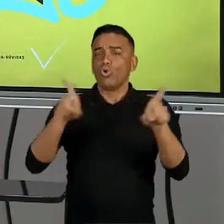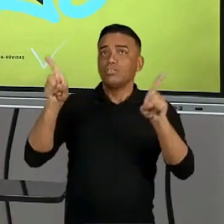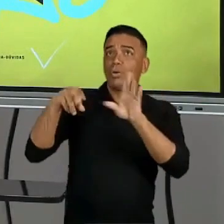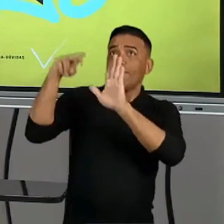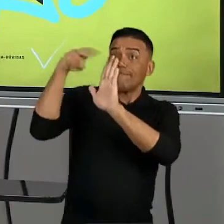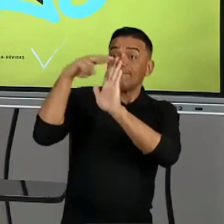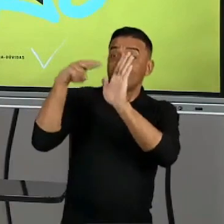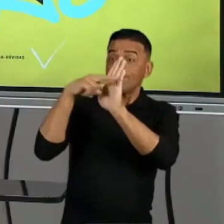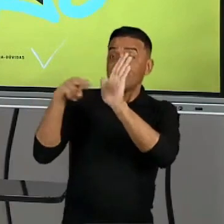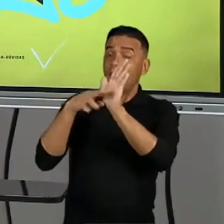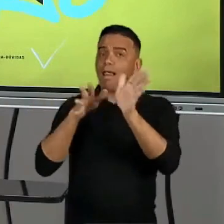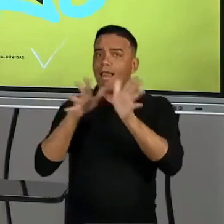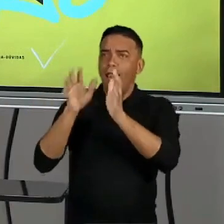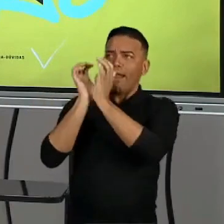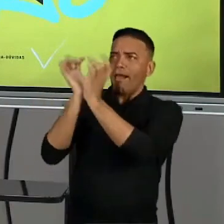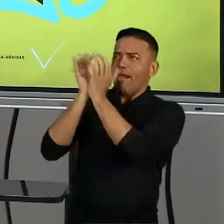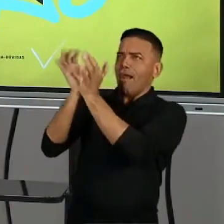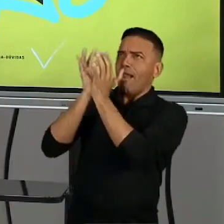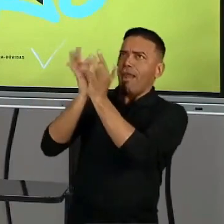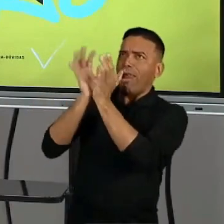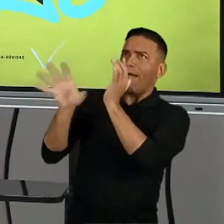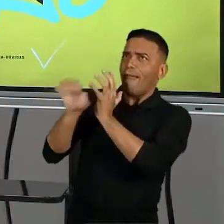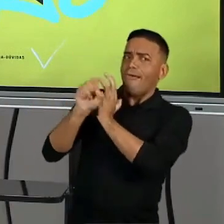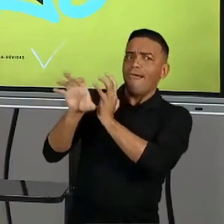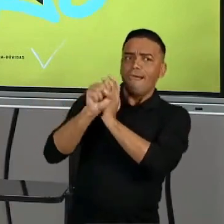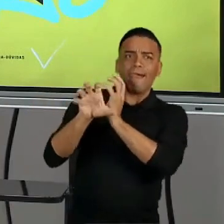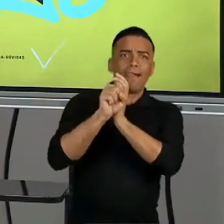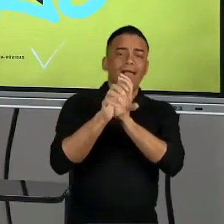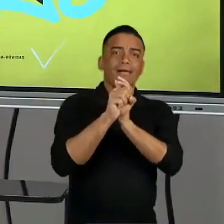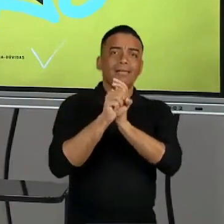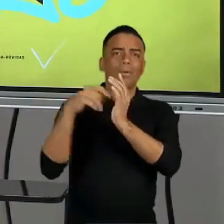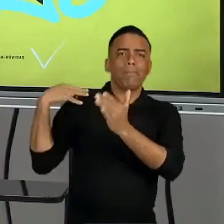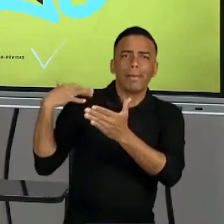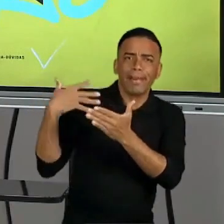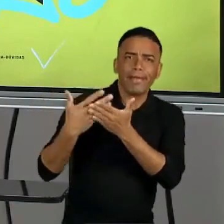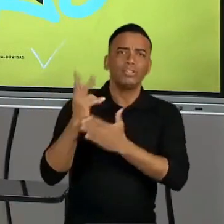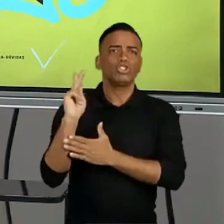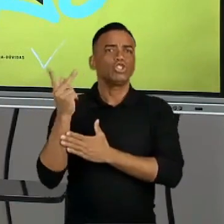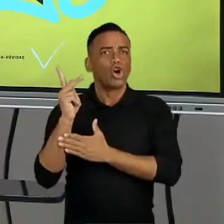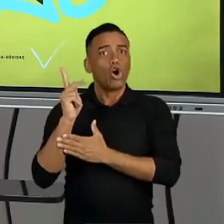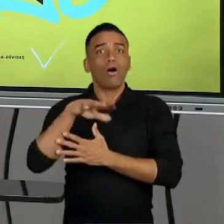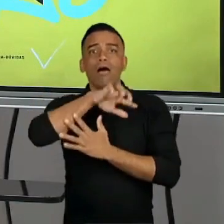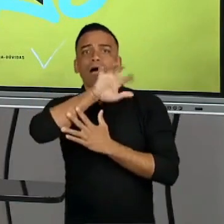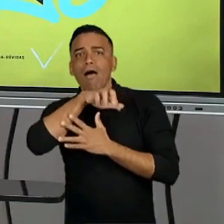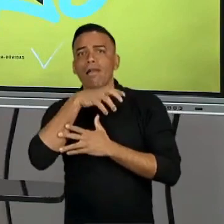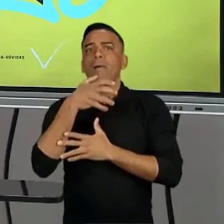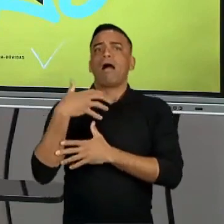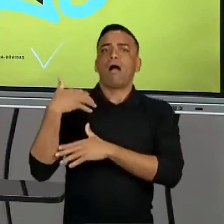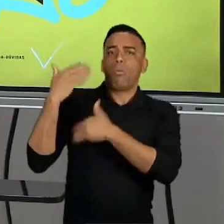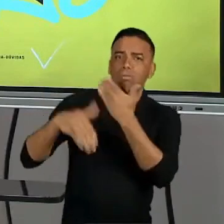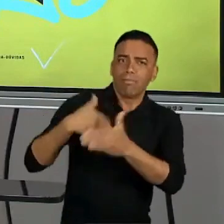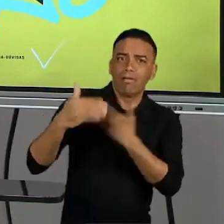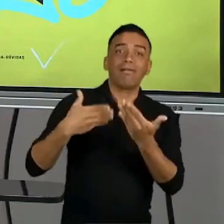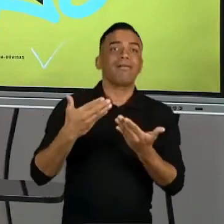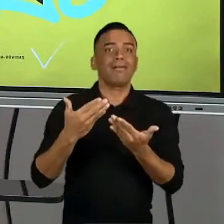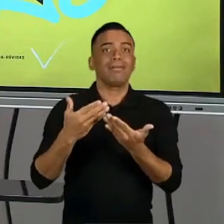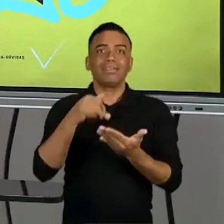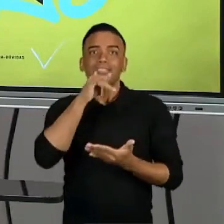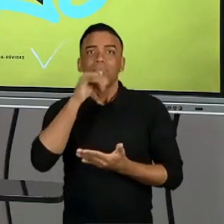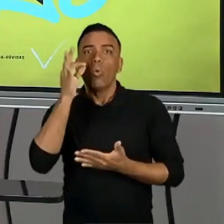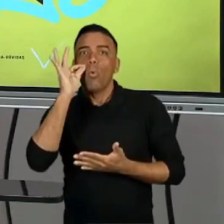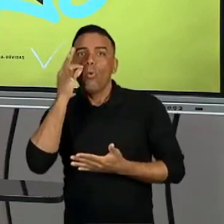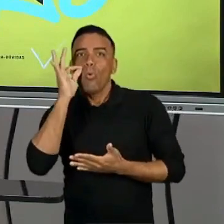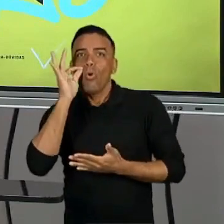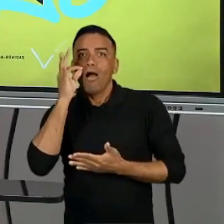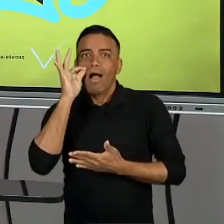padrões. O que é interessante é ao longo da história, ou até mesmo dos desenvolvimentos animais, como a gente brincou outro dia, porque até ratinhos